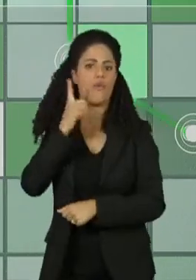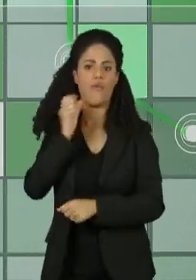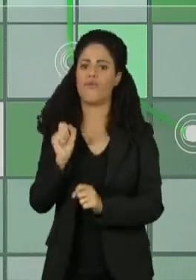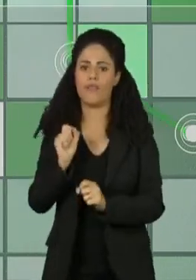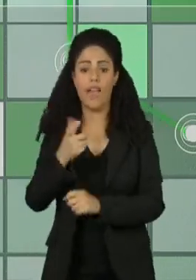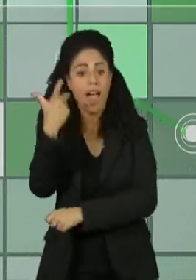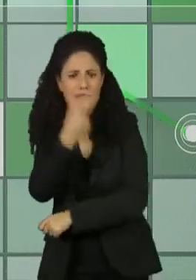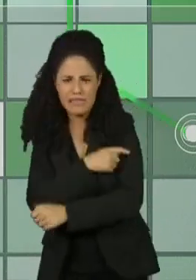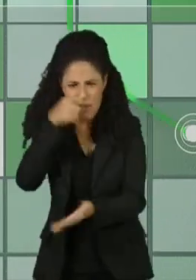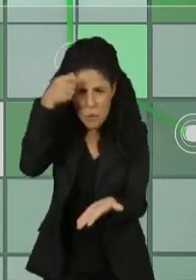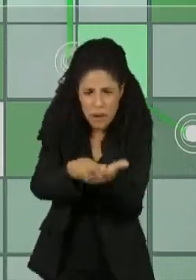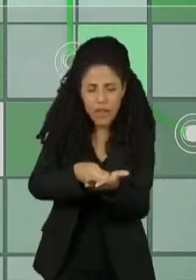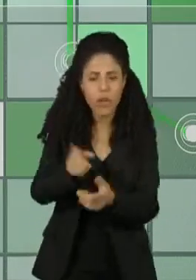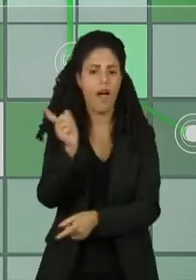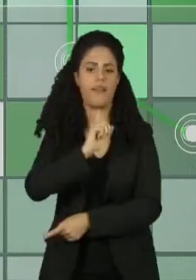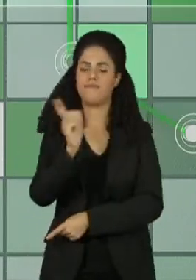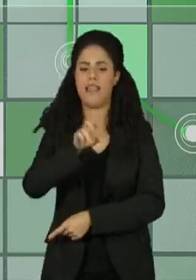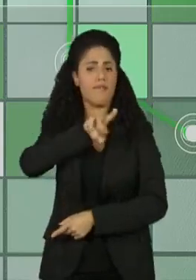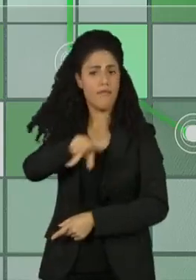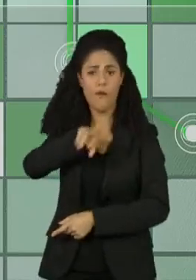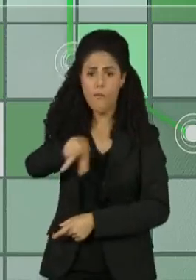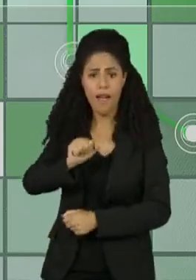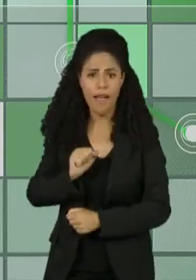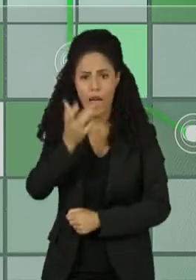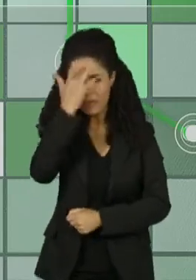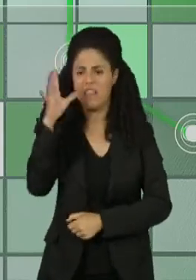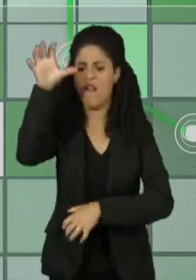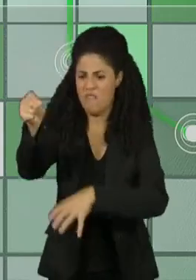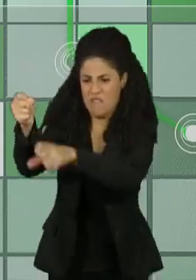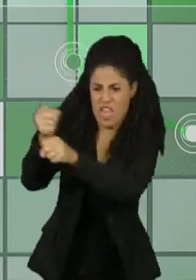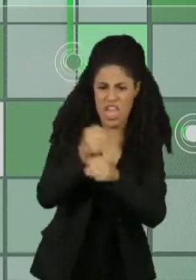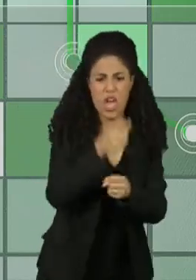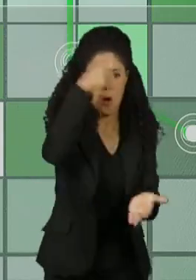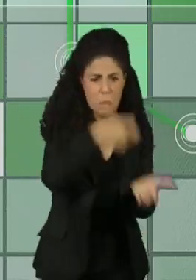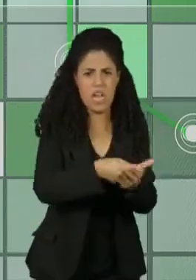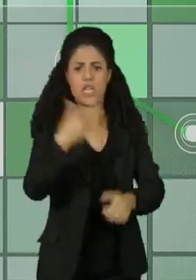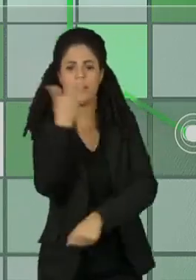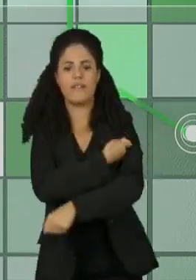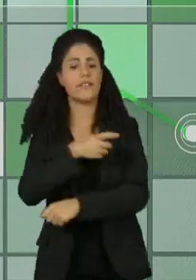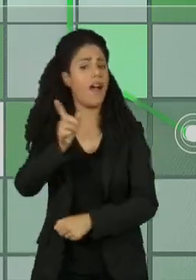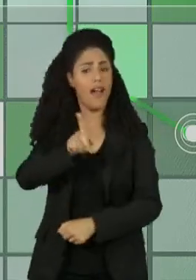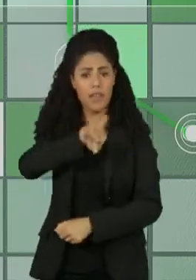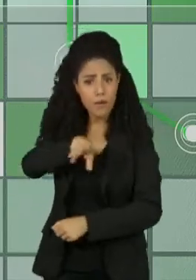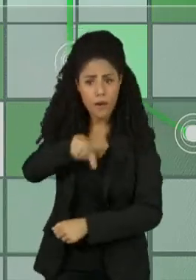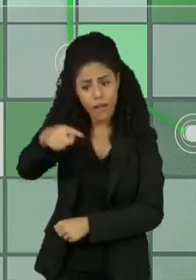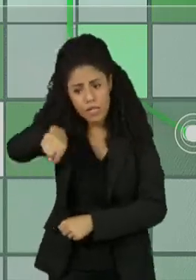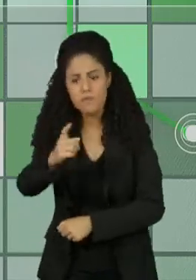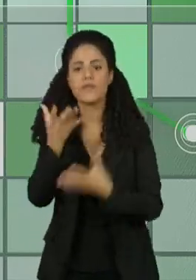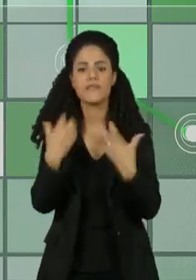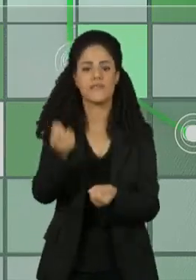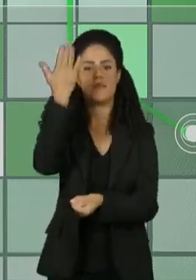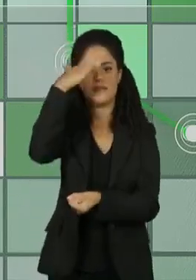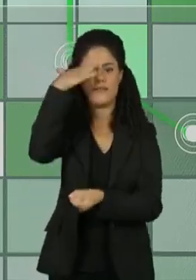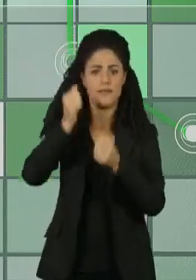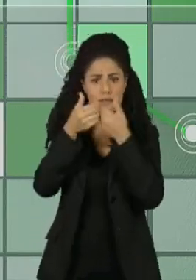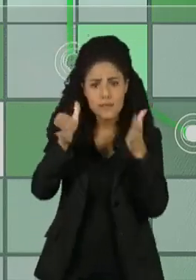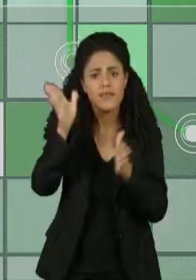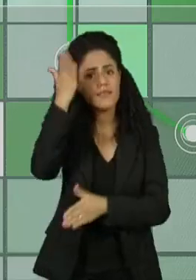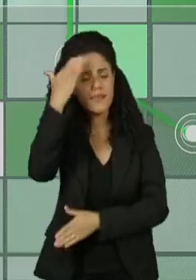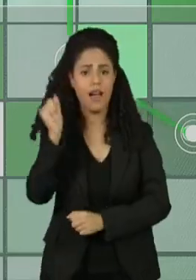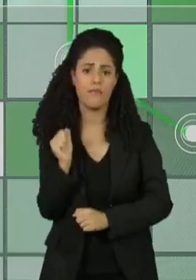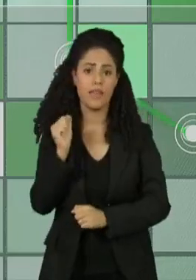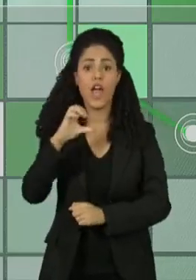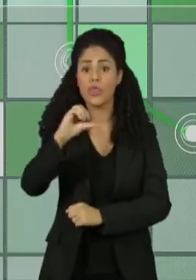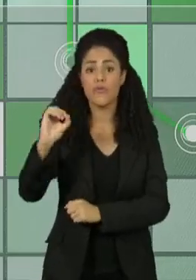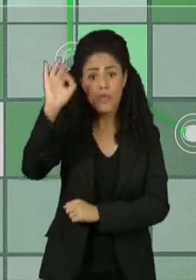vacina nunca foi obrigatória, ninguém tirou uma pessoa de casa para se vacinar. Mas graças a essas campanhas, nós atingimos mais